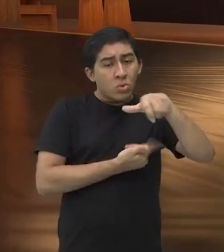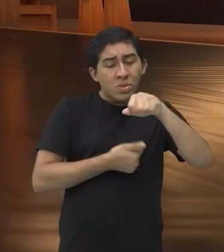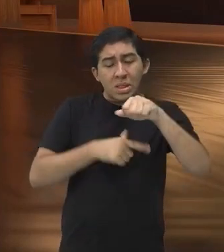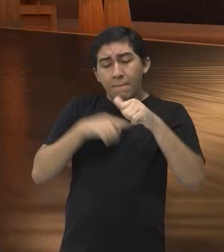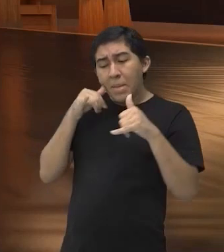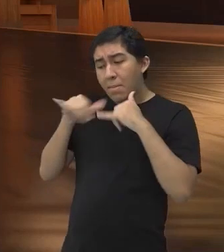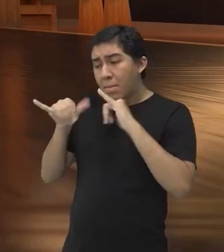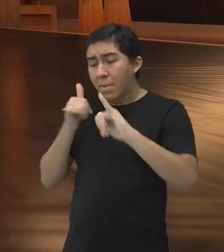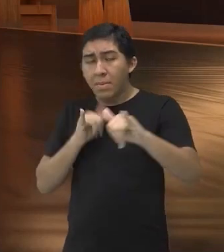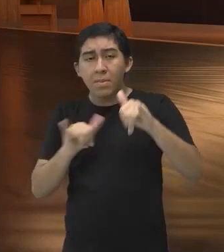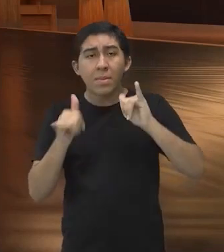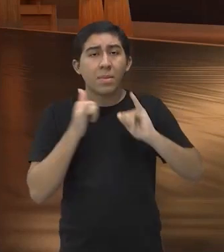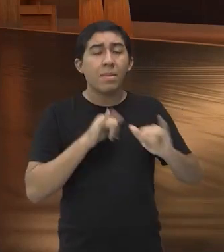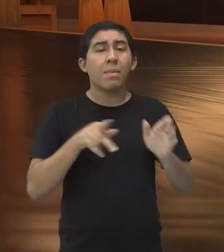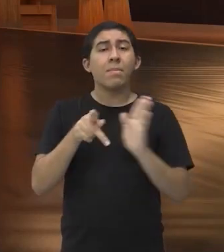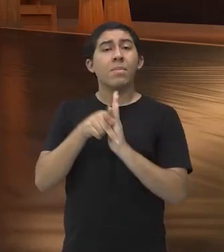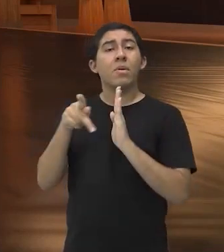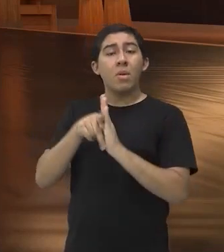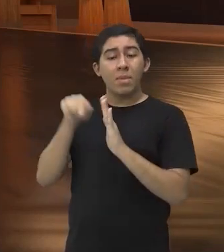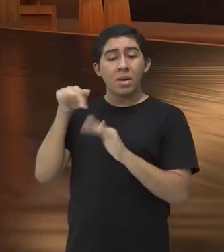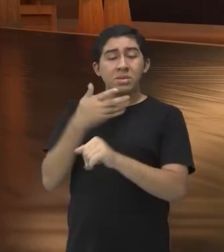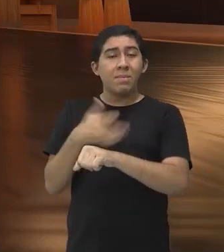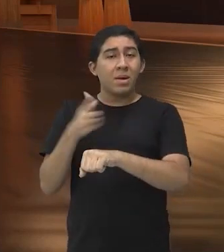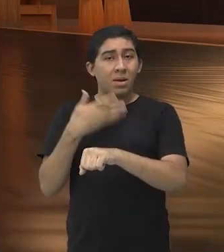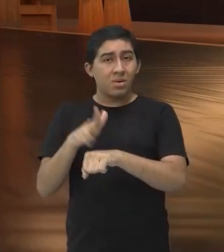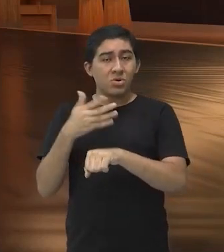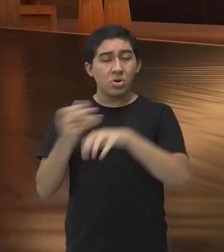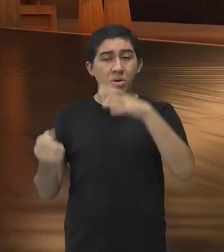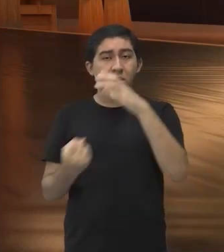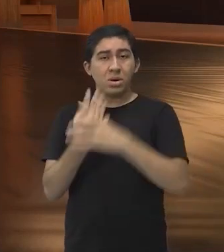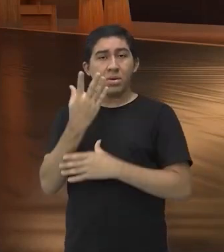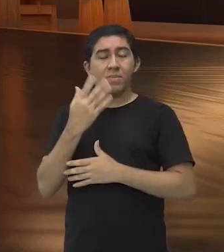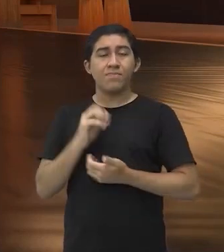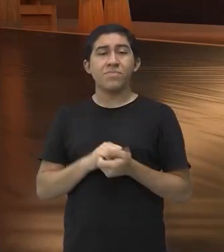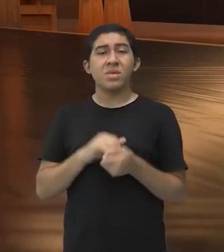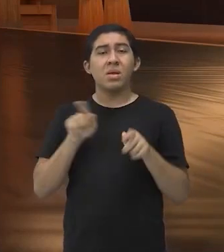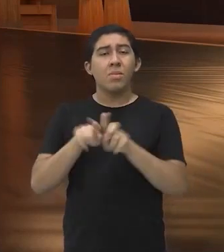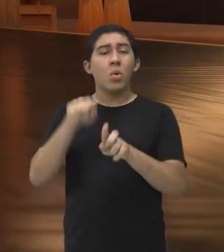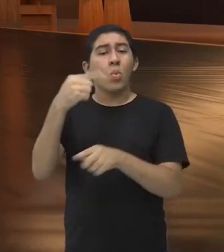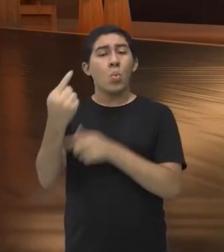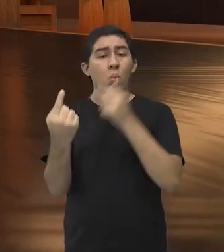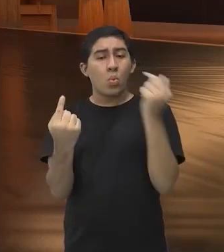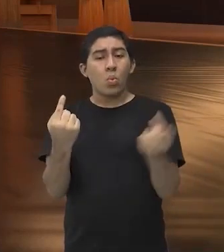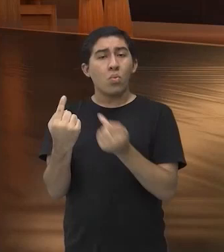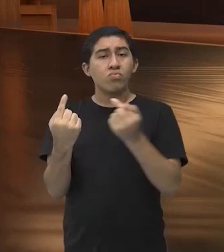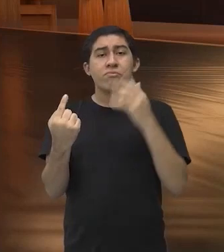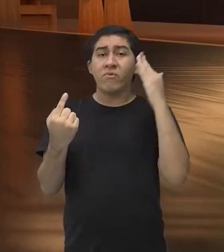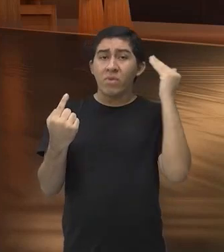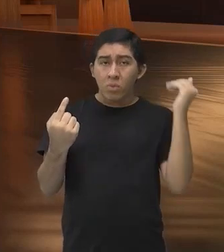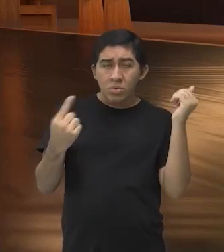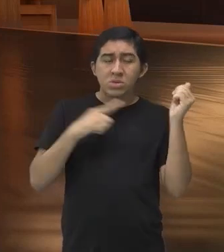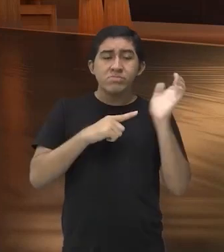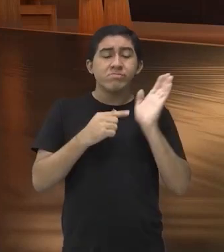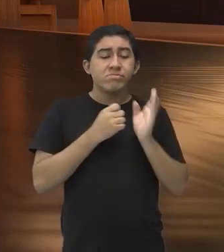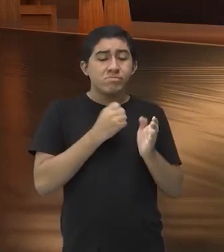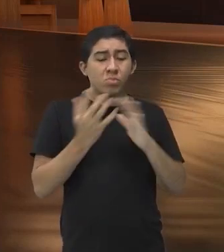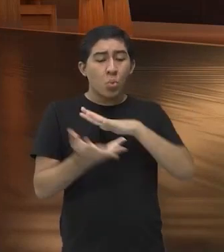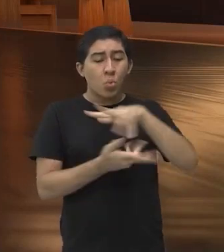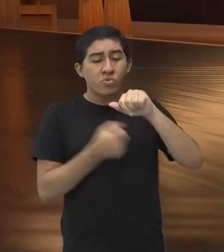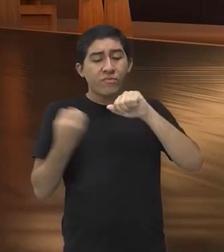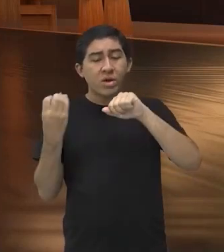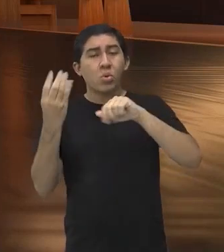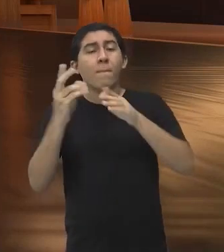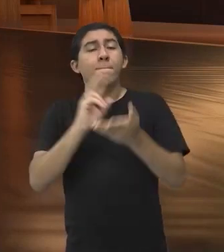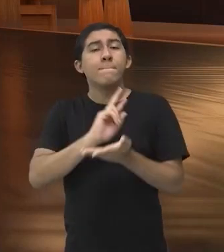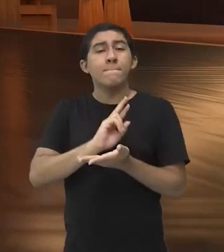as práticas criadas por ele. E aí, um desses caras, né, que saiu pelo mundo mostrando ali a arte